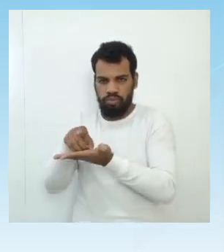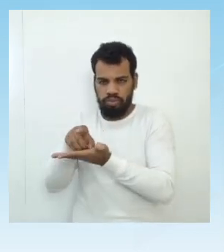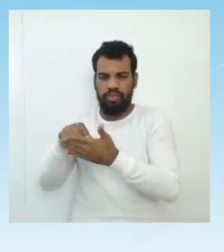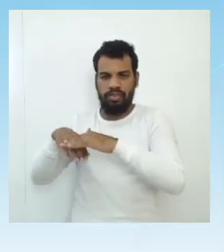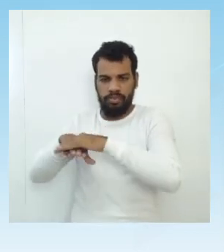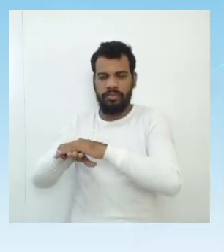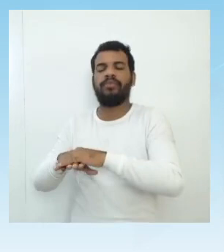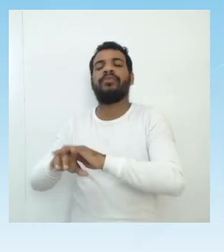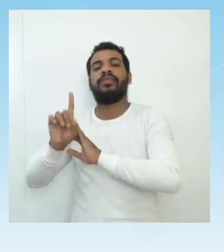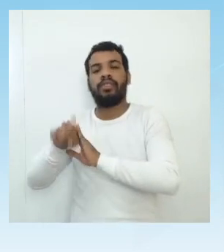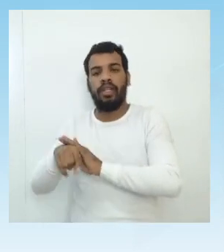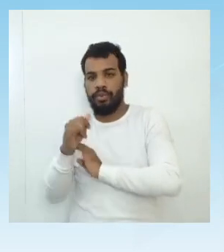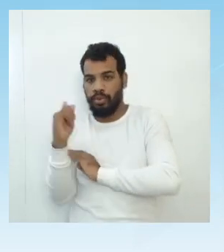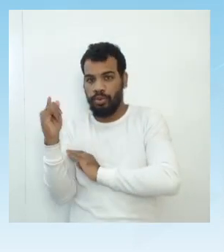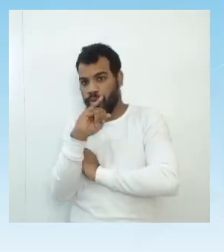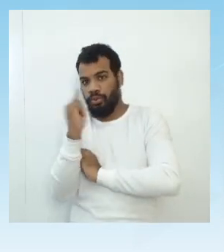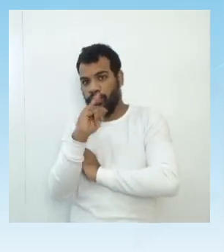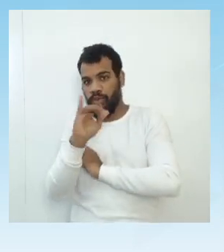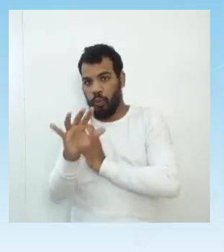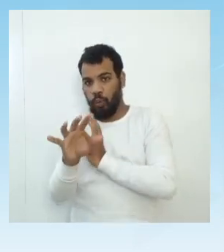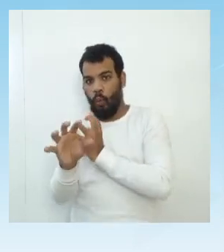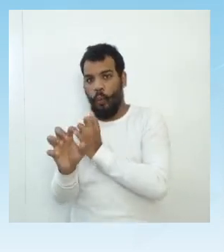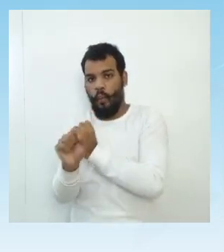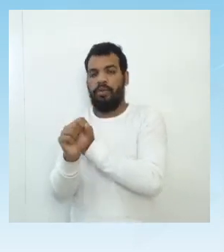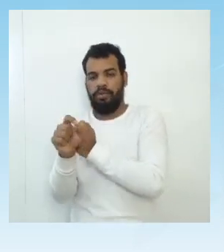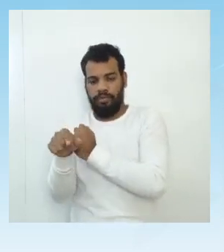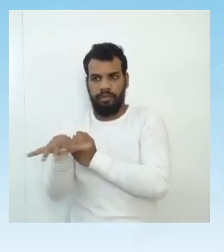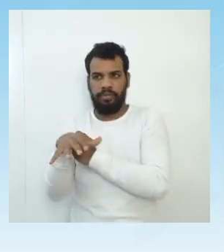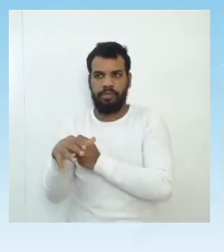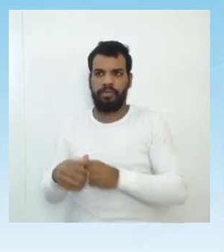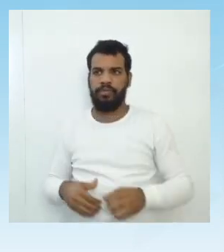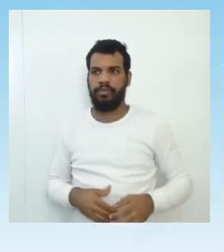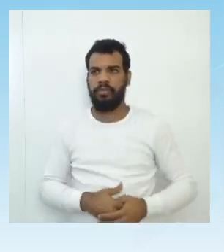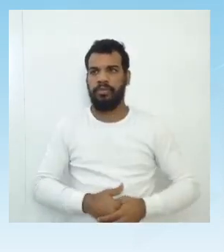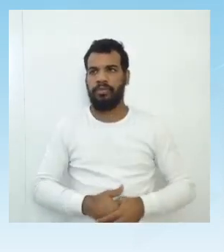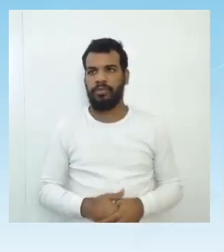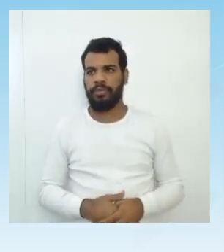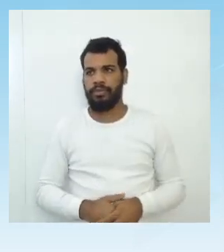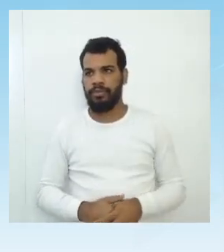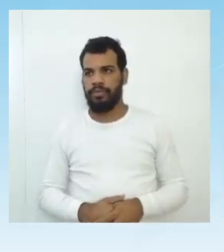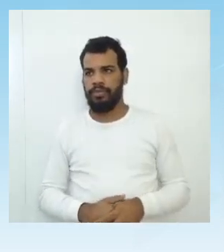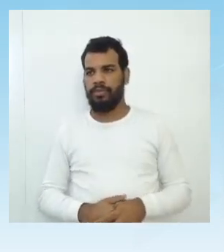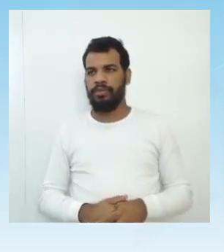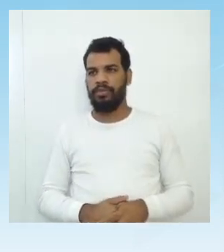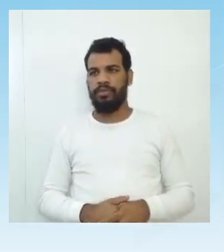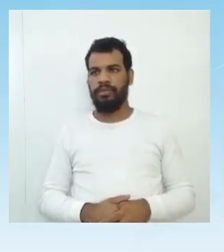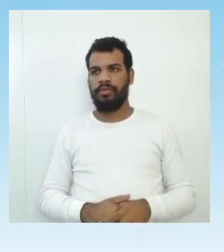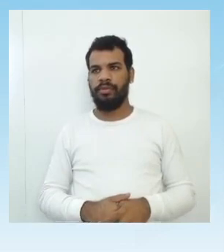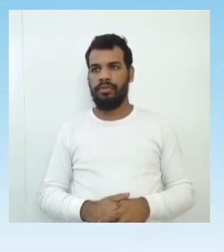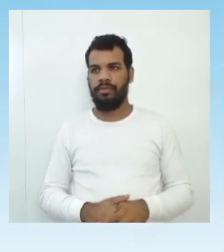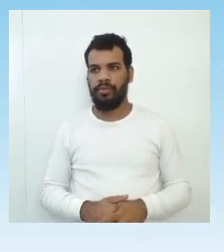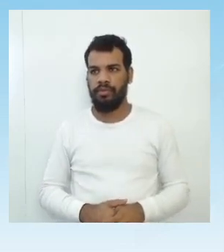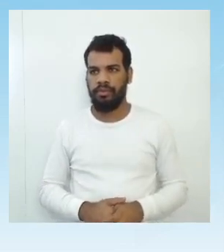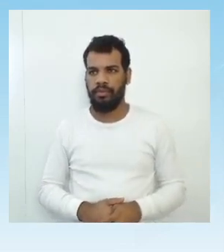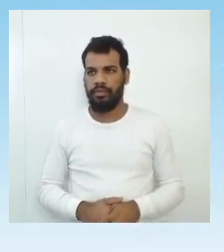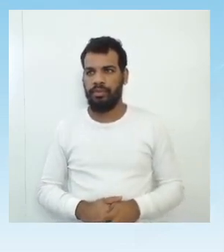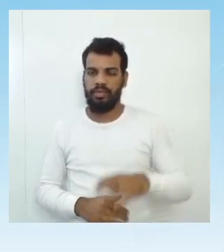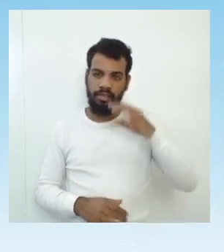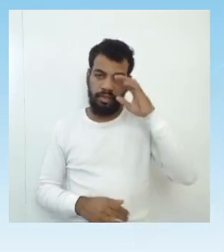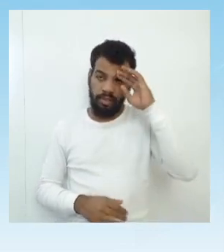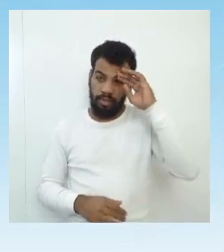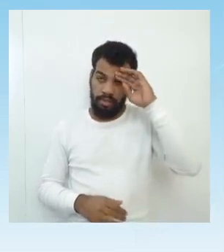magnetização de uma pequena região. E bora lá falar que é um dos grandes desafios